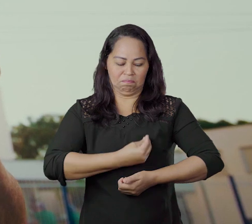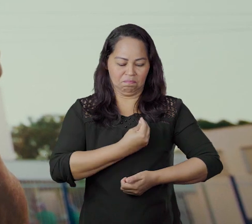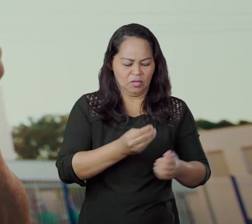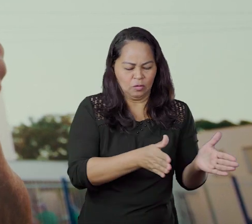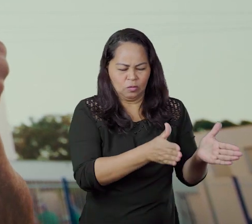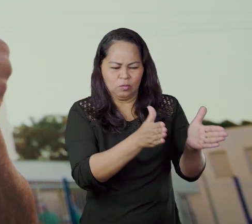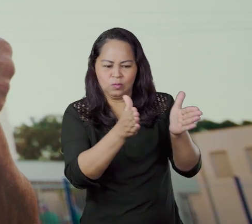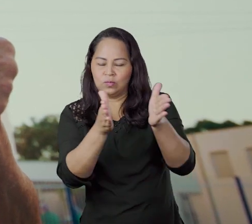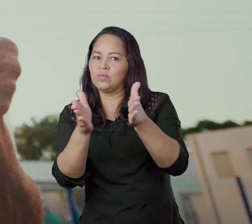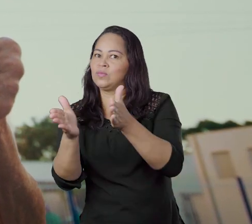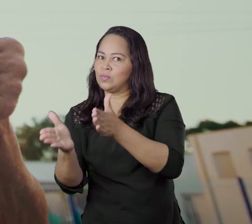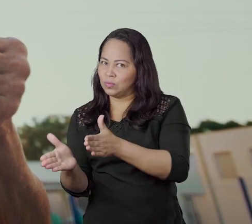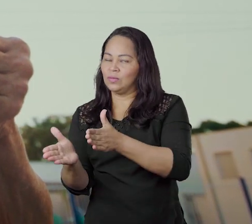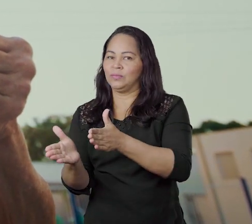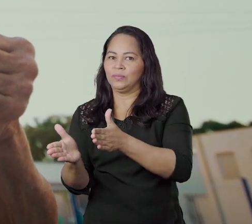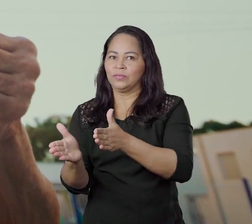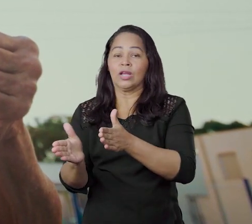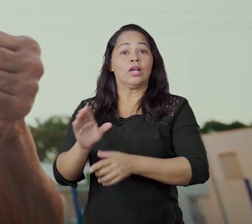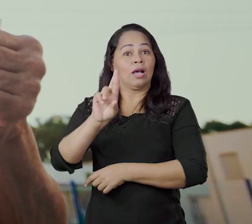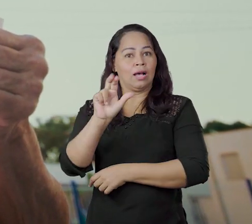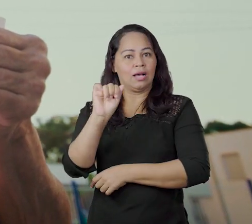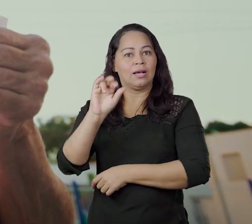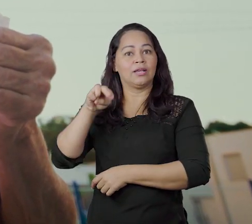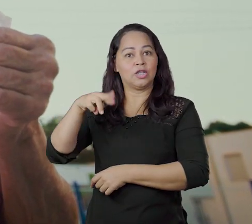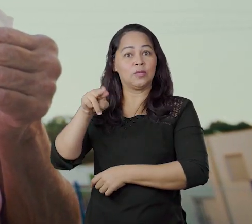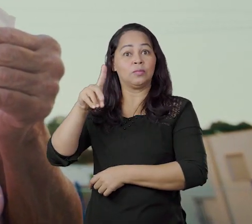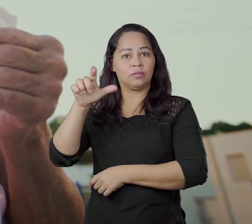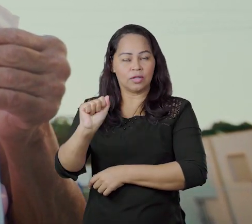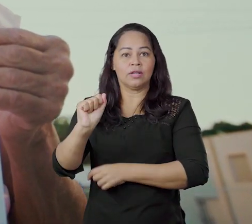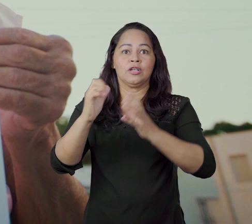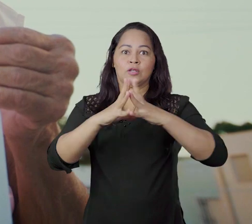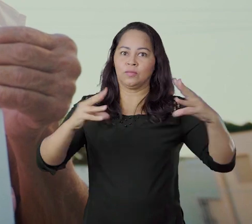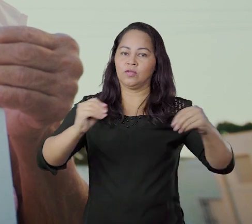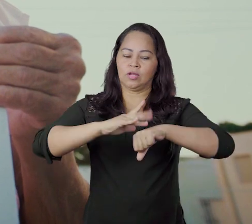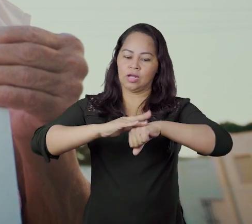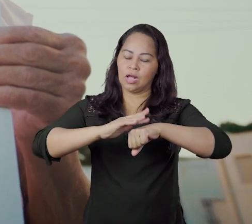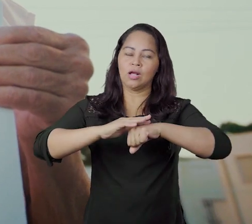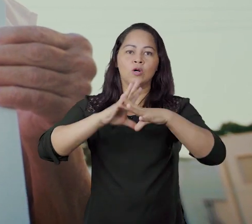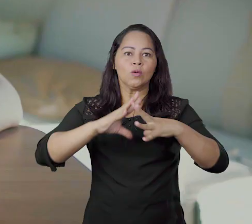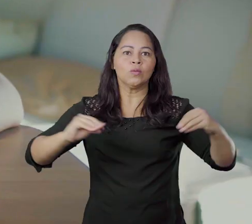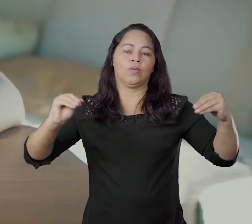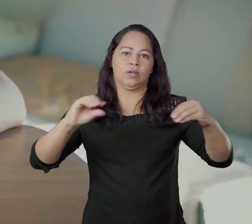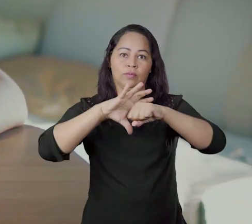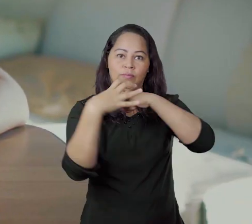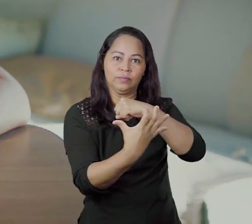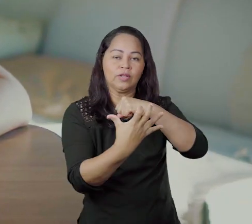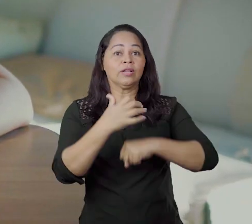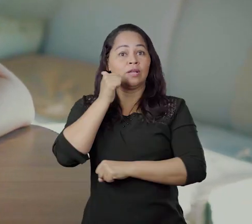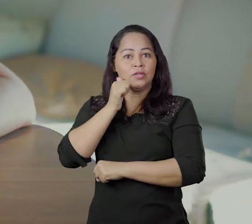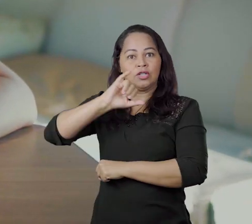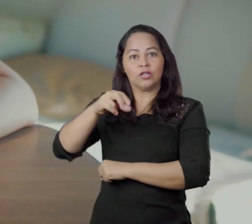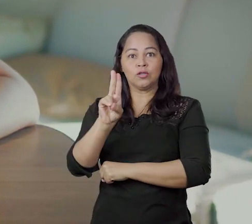Esse é um filme que conta histórias reais, como a da dona Raimunda, que venceu a Covid-19, da pequena